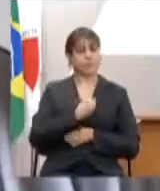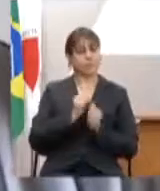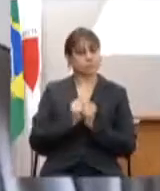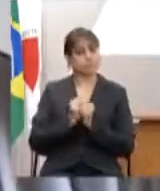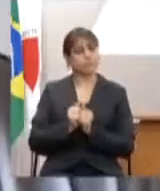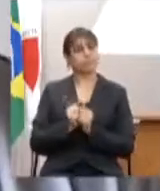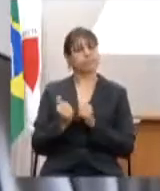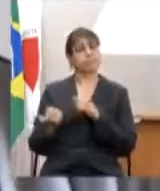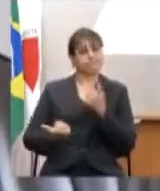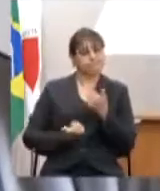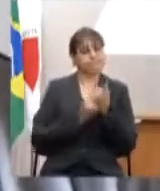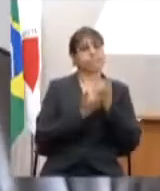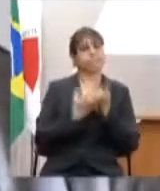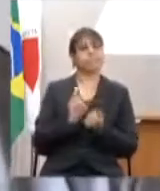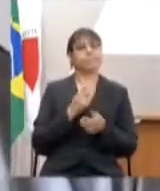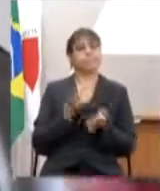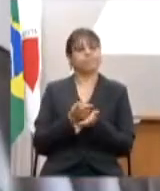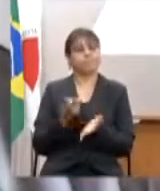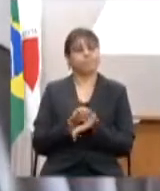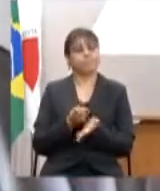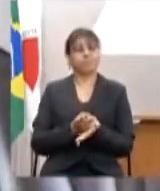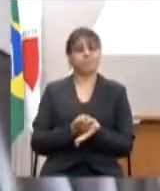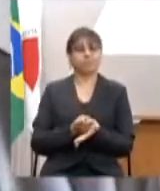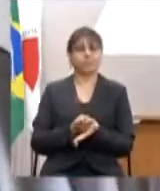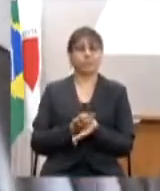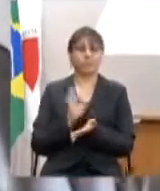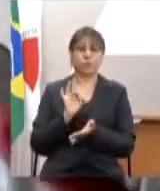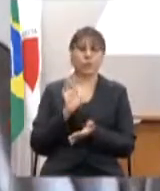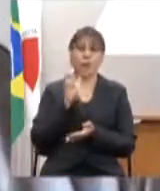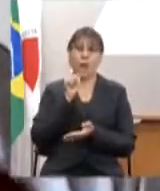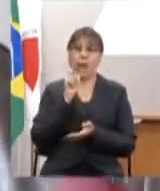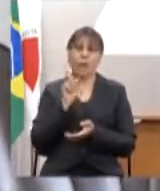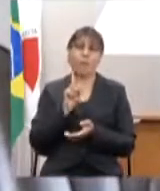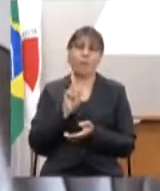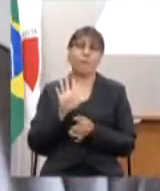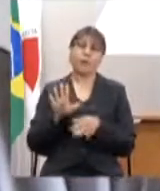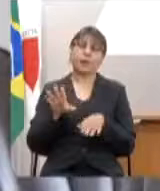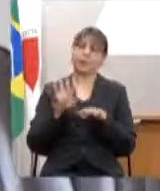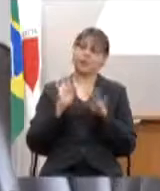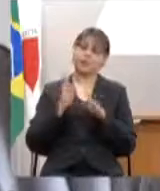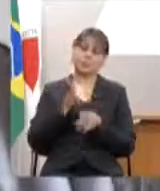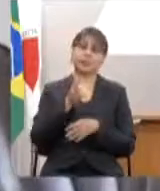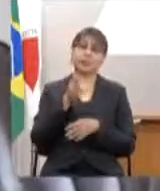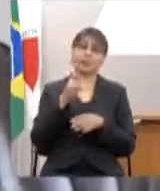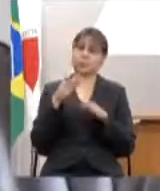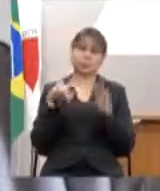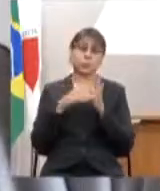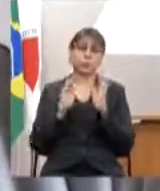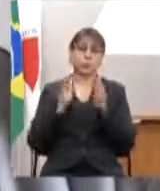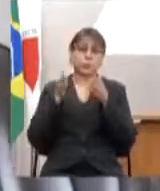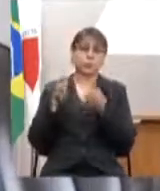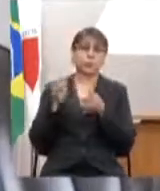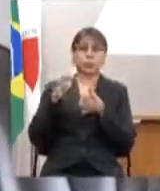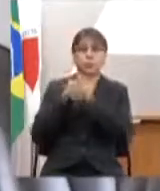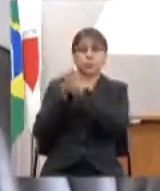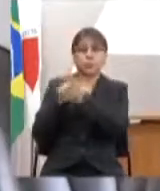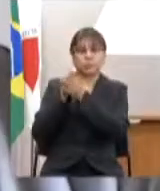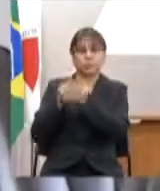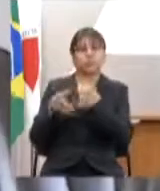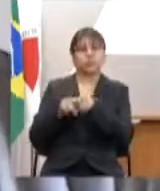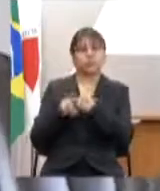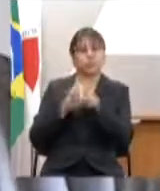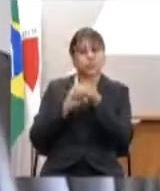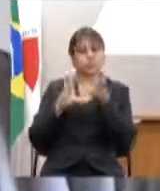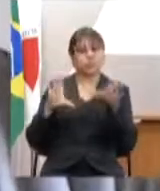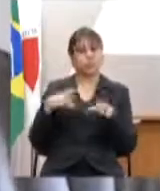e apoiando não só a causa da água do excesso do valentione mas sempre demonstrando essa abertura aí essa democracia da